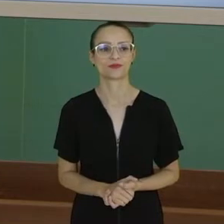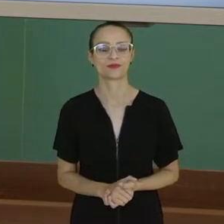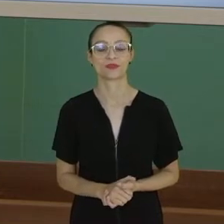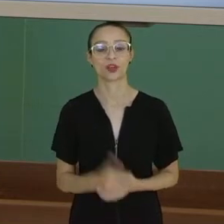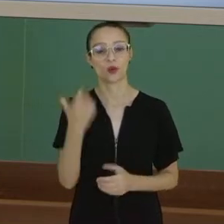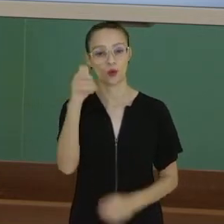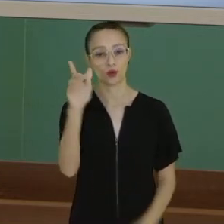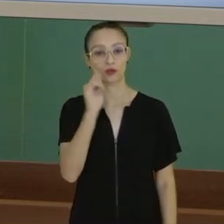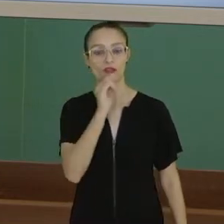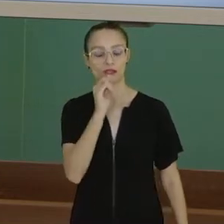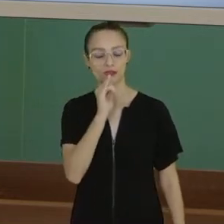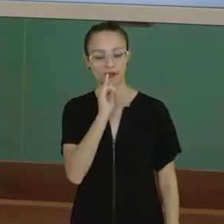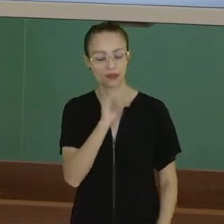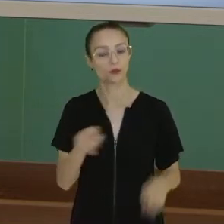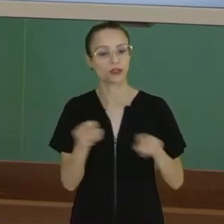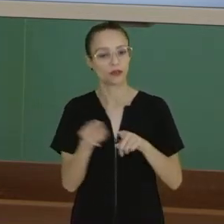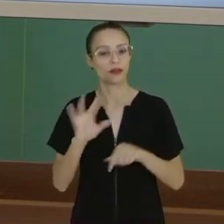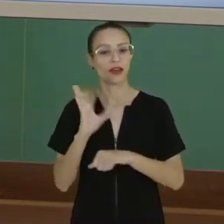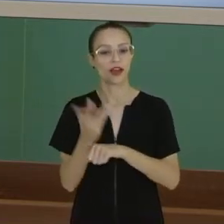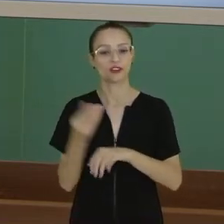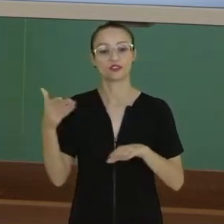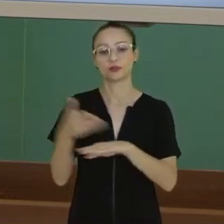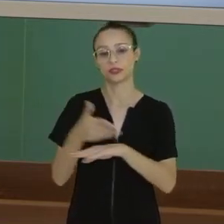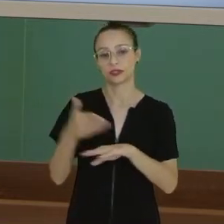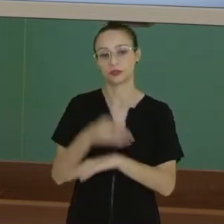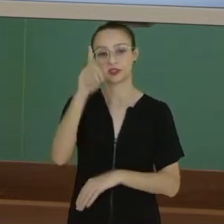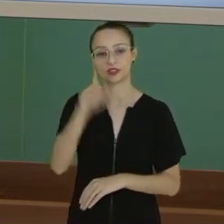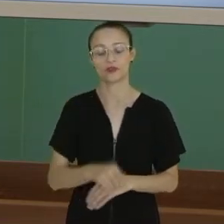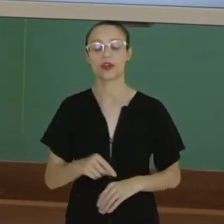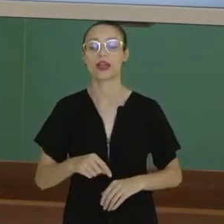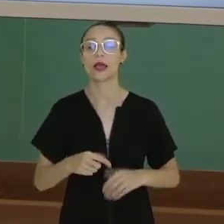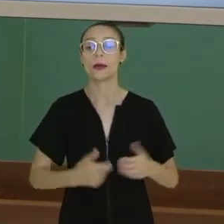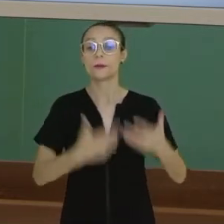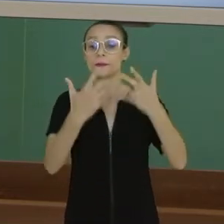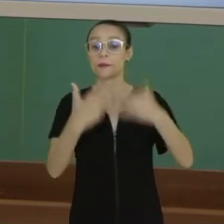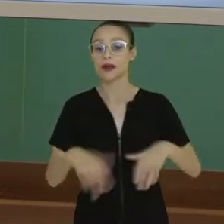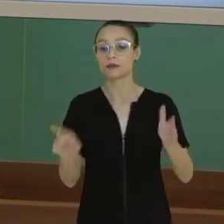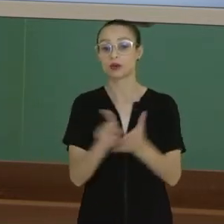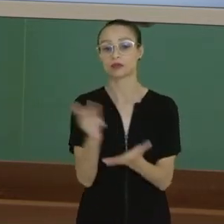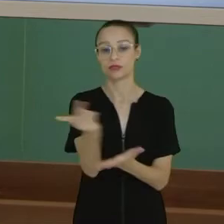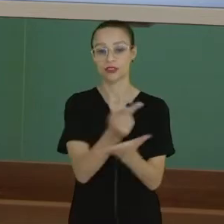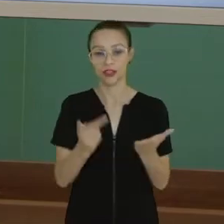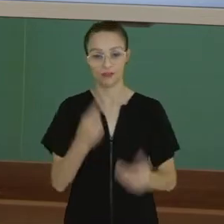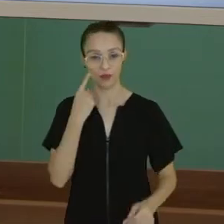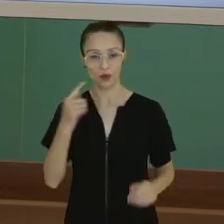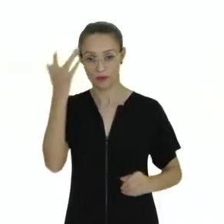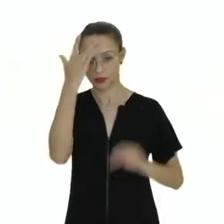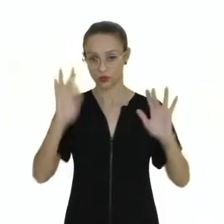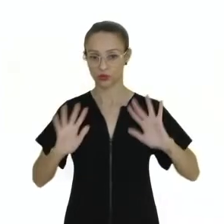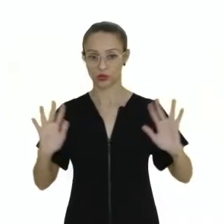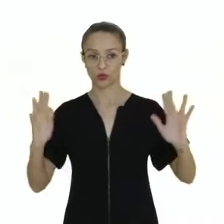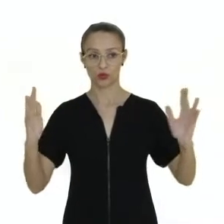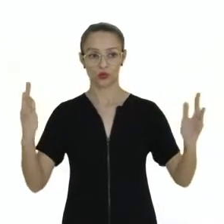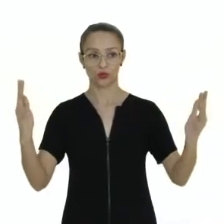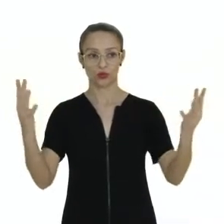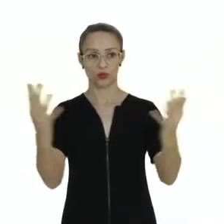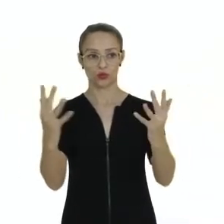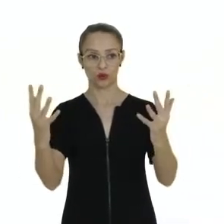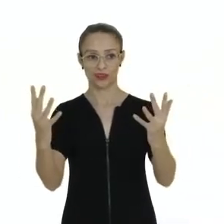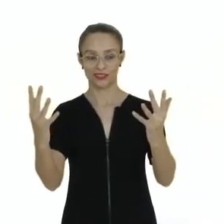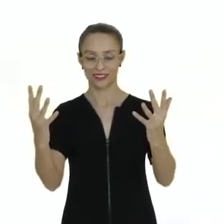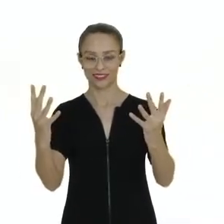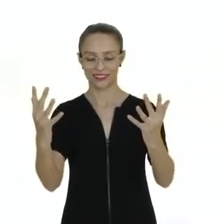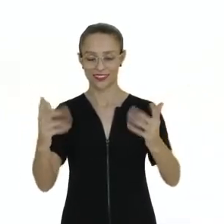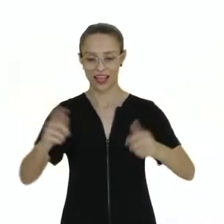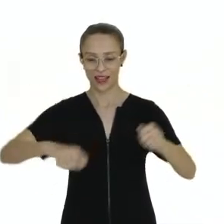Outro exemplo, né? De obra participativa, né? É a máquina de desenhar. Está vendo que as pessoas estão aqui, ó, amarradas a essa